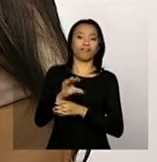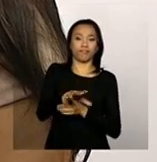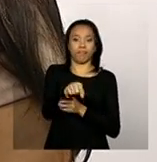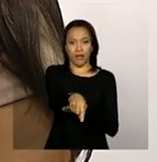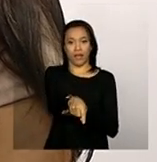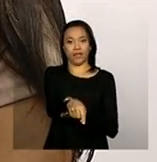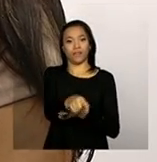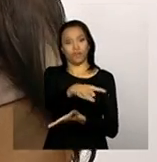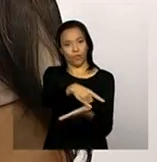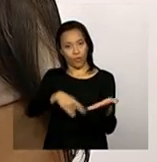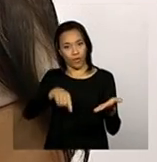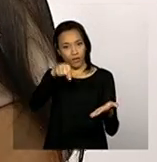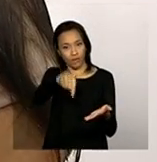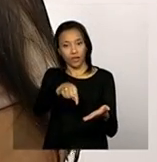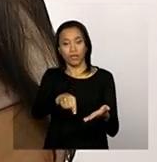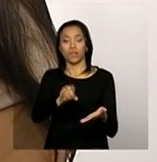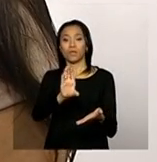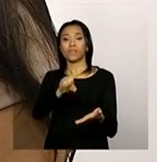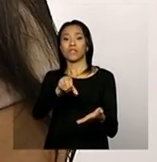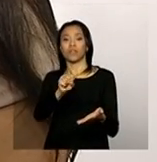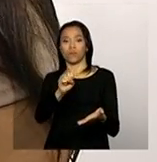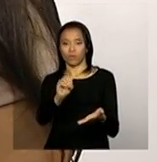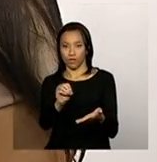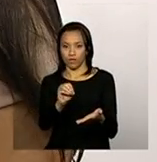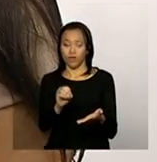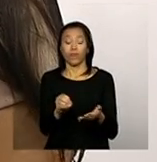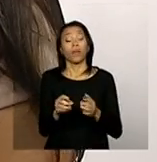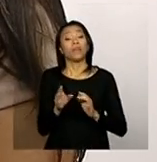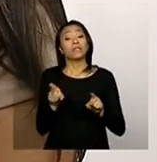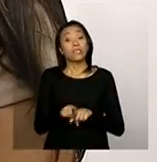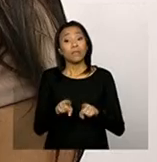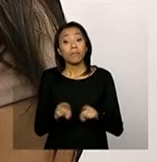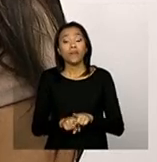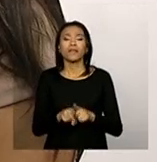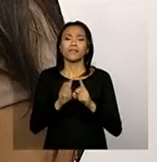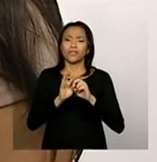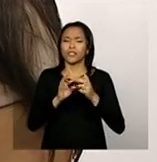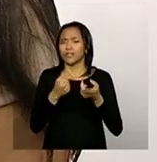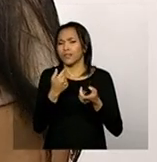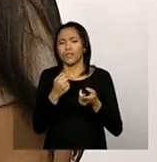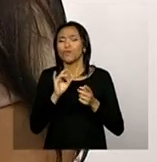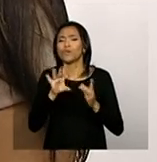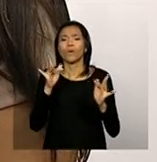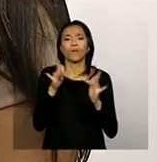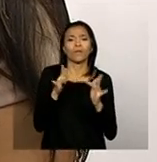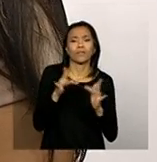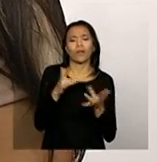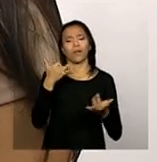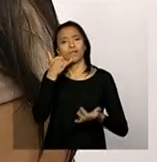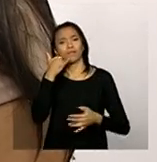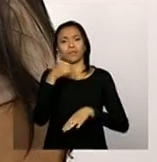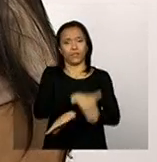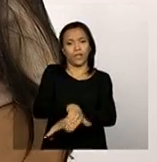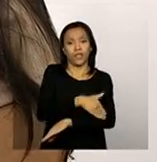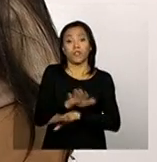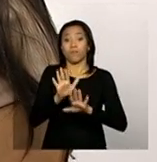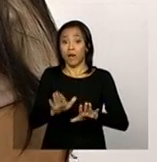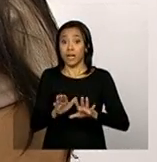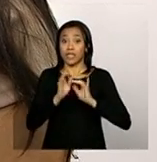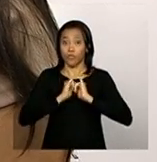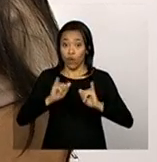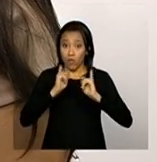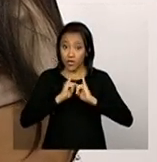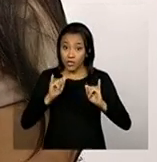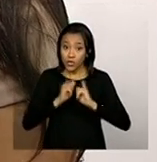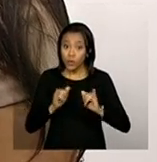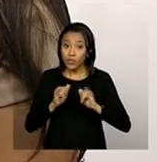ressaltar essa questão dos recursos humanos também. Não só informações de endereço de contato vão para o Censo, mas informações de recursos